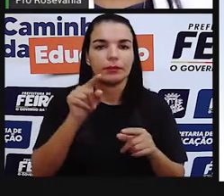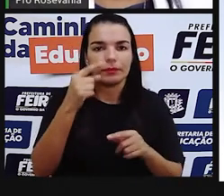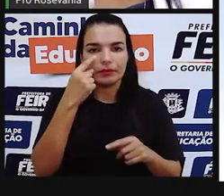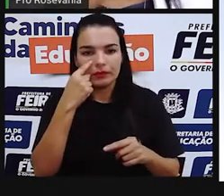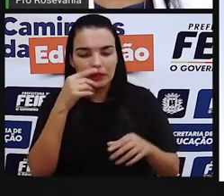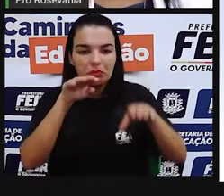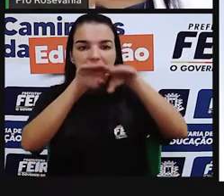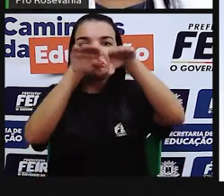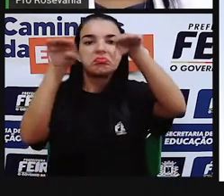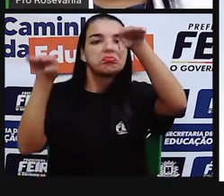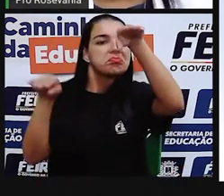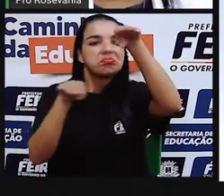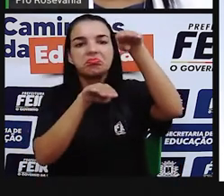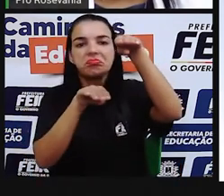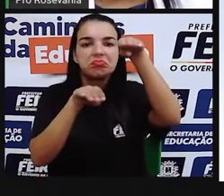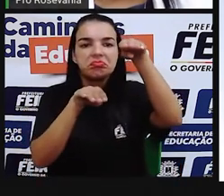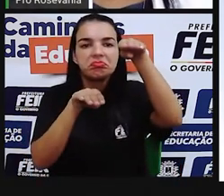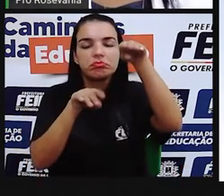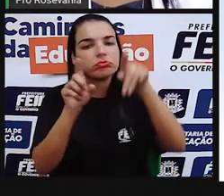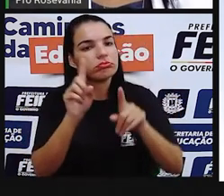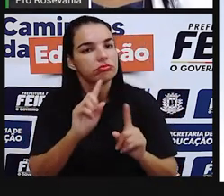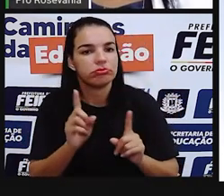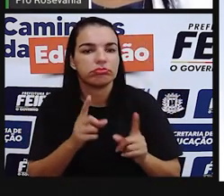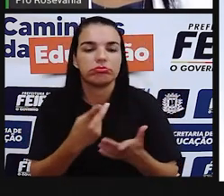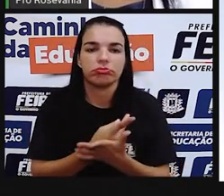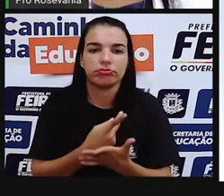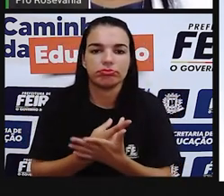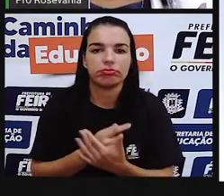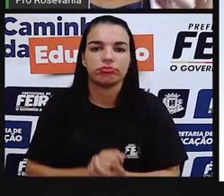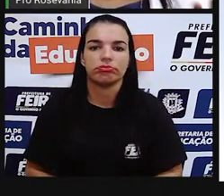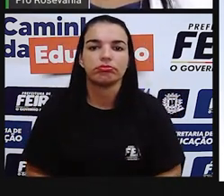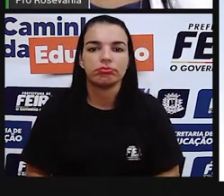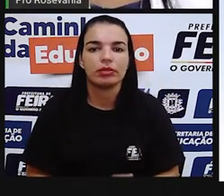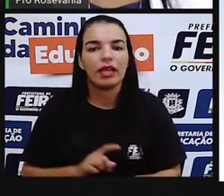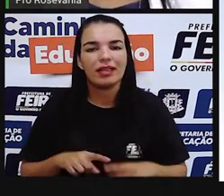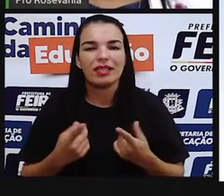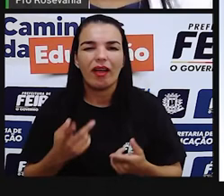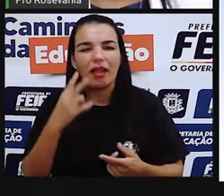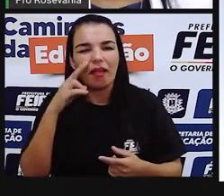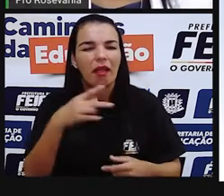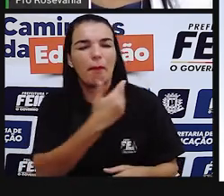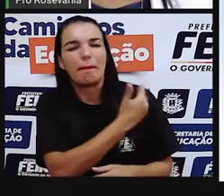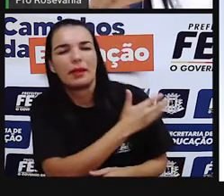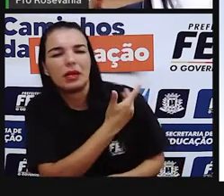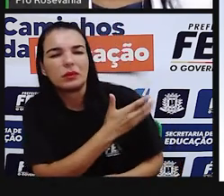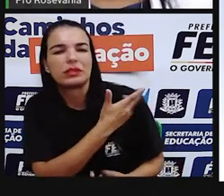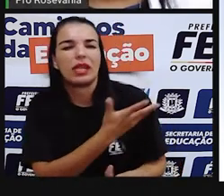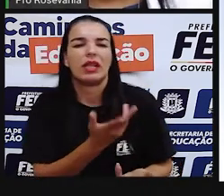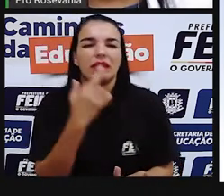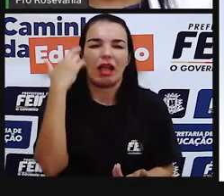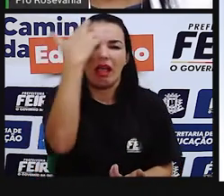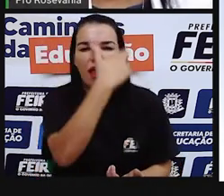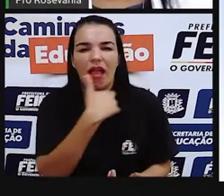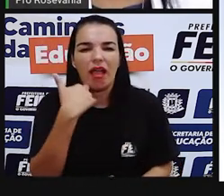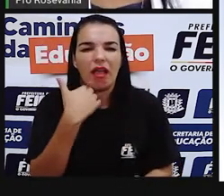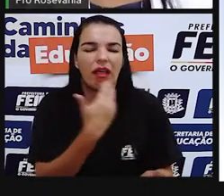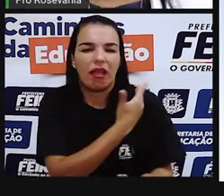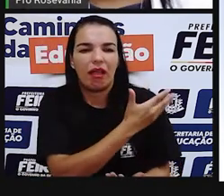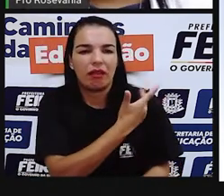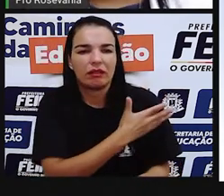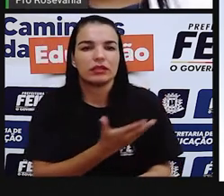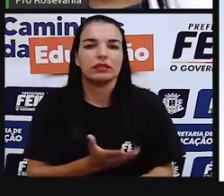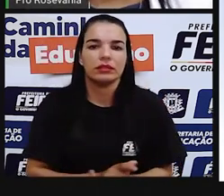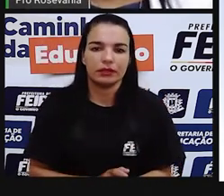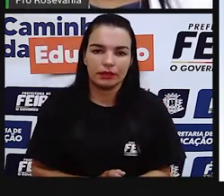superioridade e um não trezar o outro. E aí entra toda a questão do conceito de racismo, que é a questão da determinação,